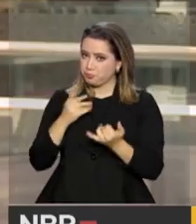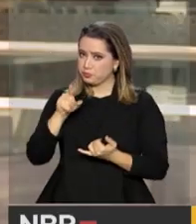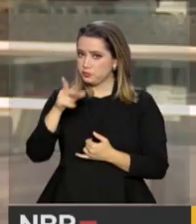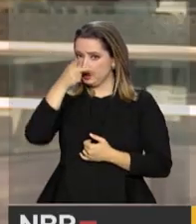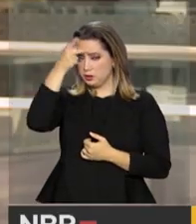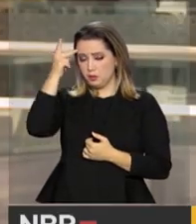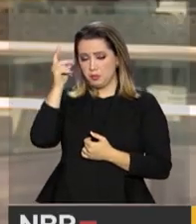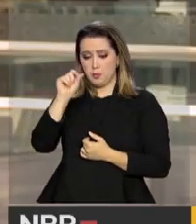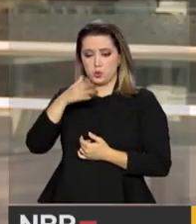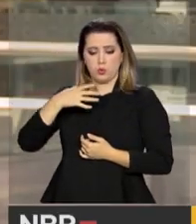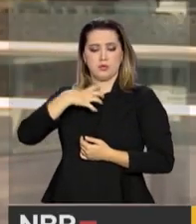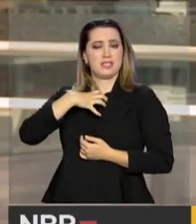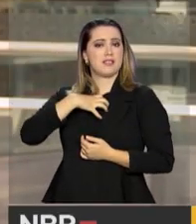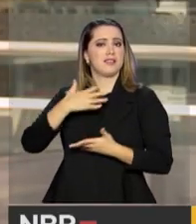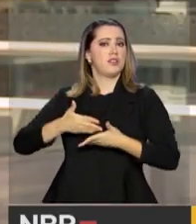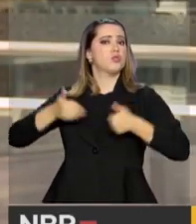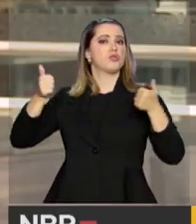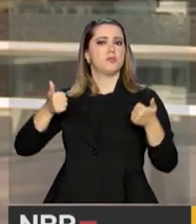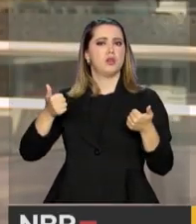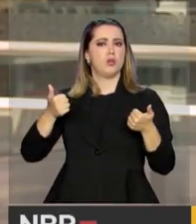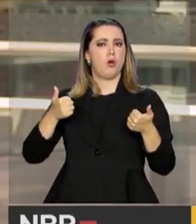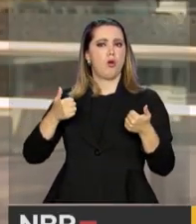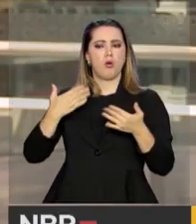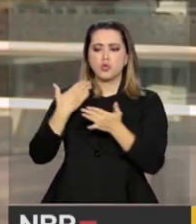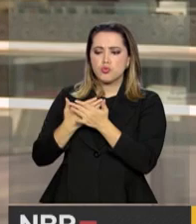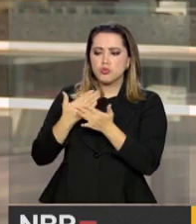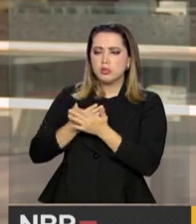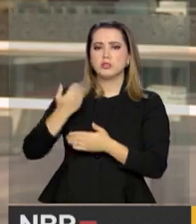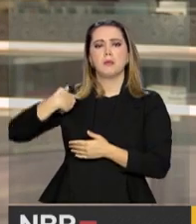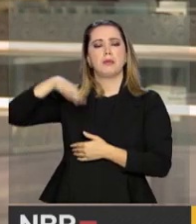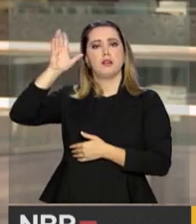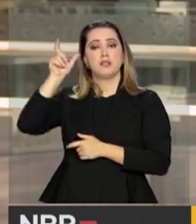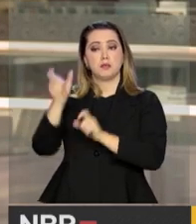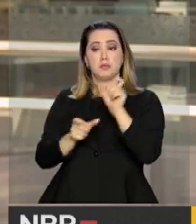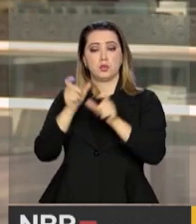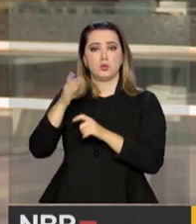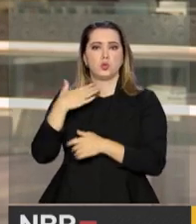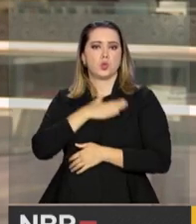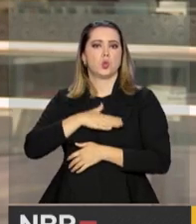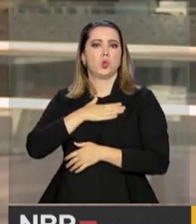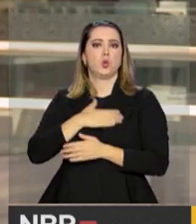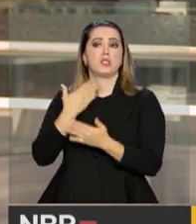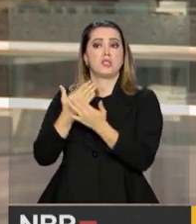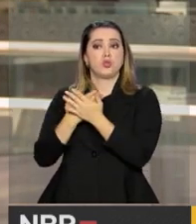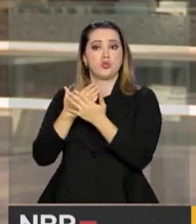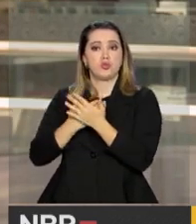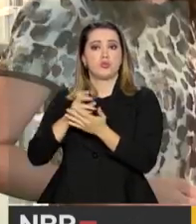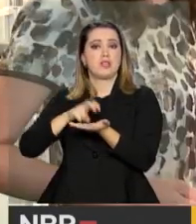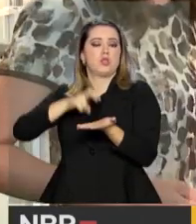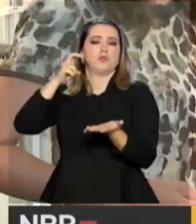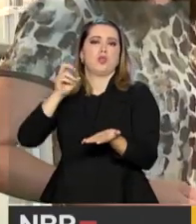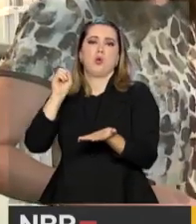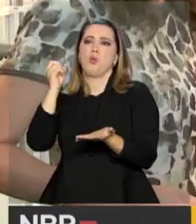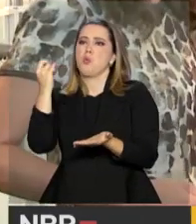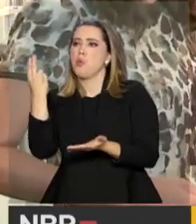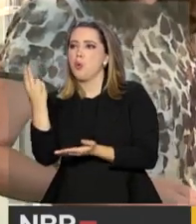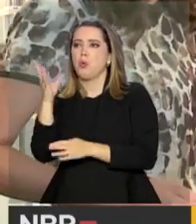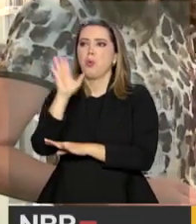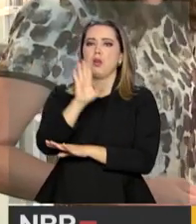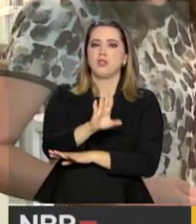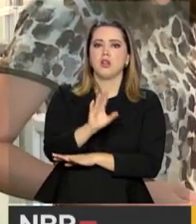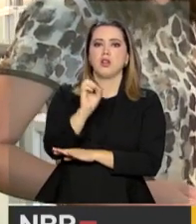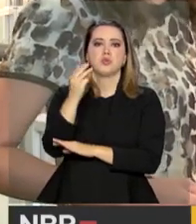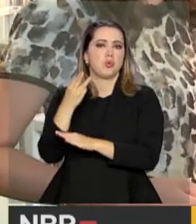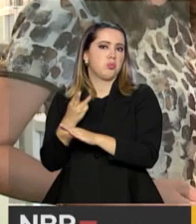sente melhor para o estudo, é aquele momento que você rende mais. Você deve observar que algumas pessoas gostam de estudar de manhã, outras gostam de estudar de tarde. Outras de